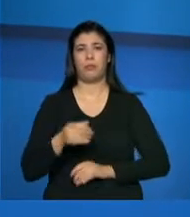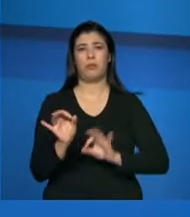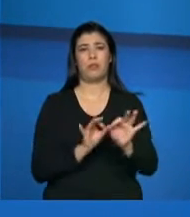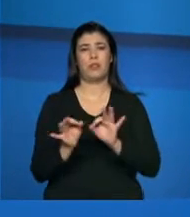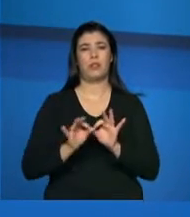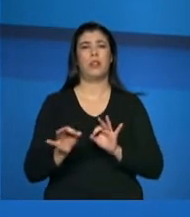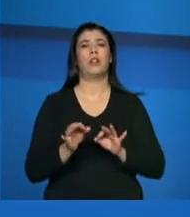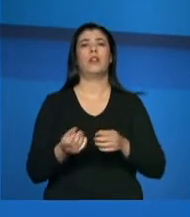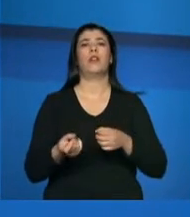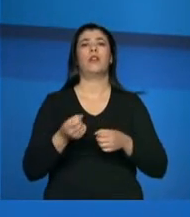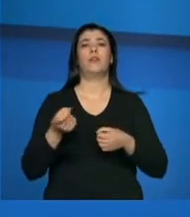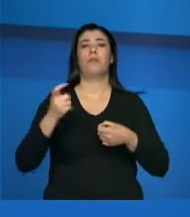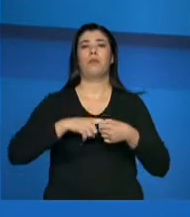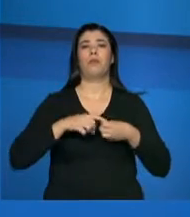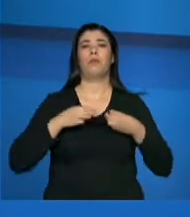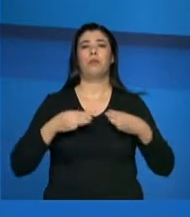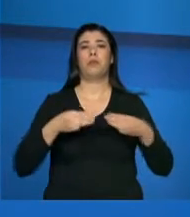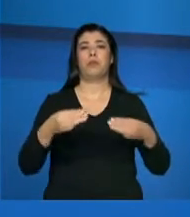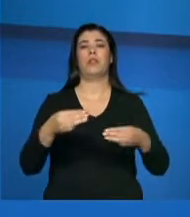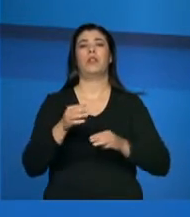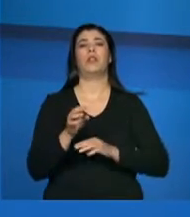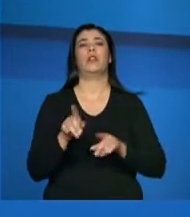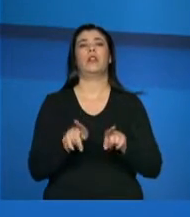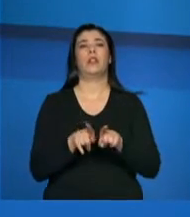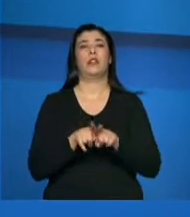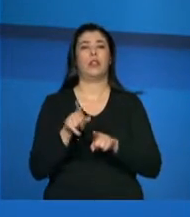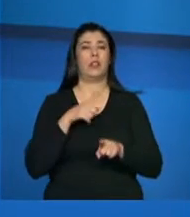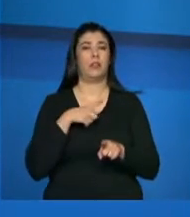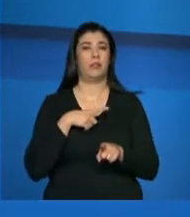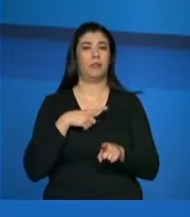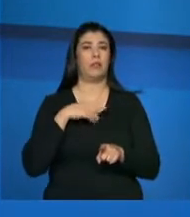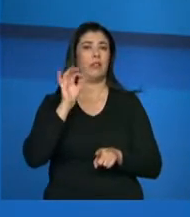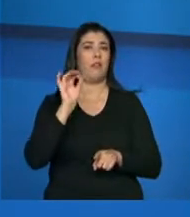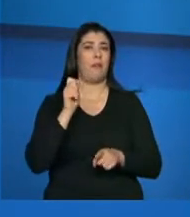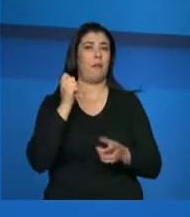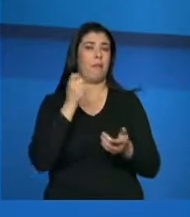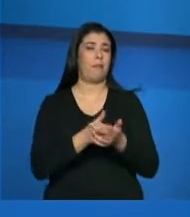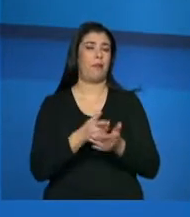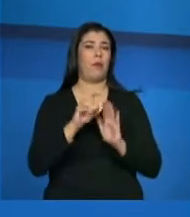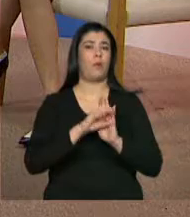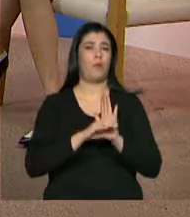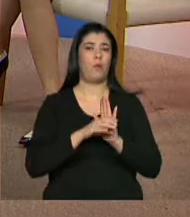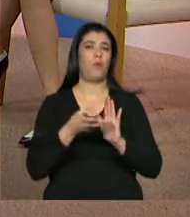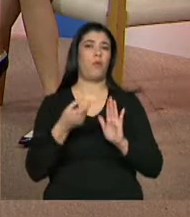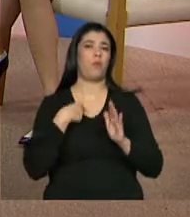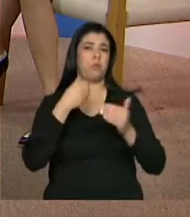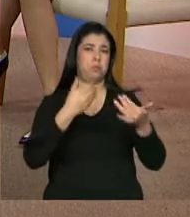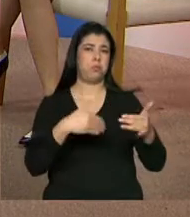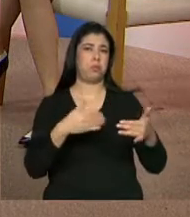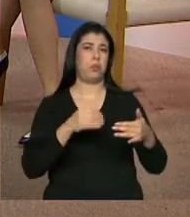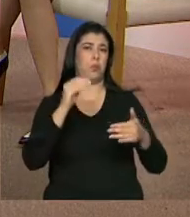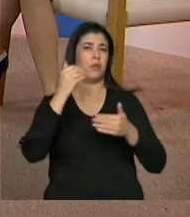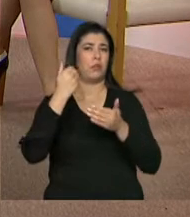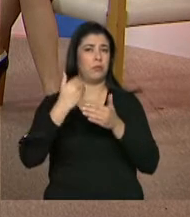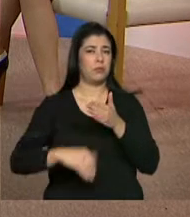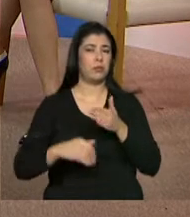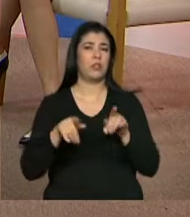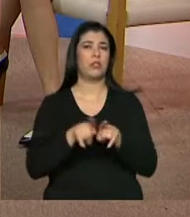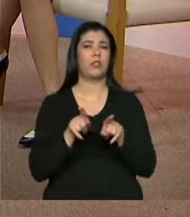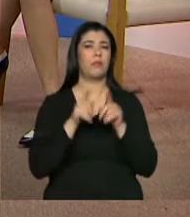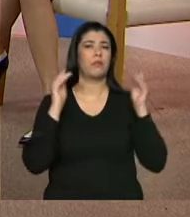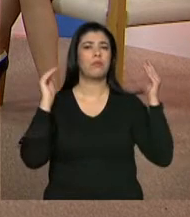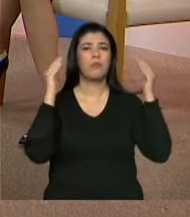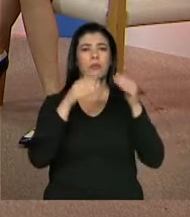isenção da taxa paga, né? Para inscrição, para famílias também de baixa renda. Todos os programas, eles têm esse foco em comum,